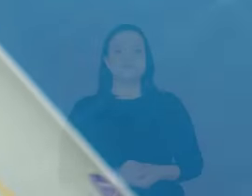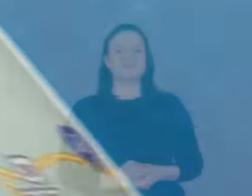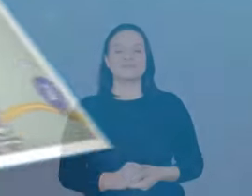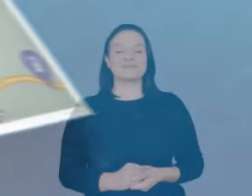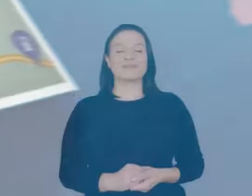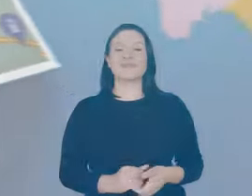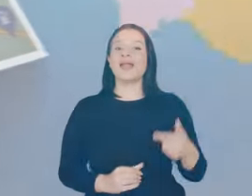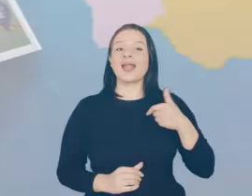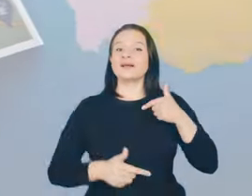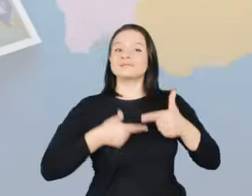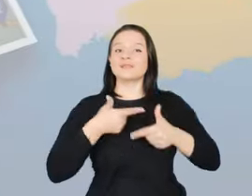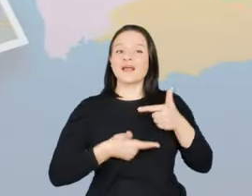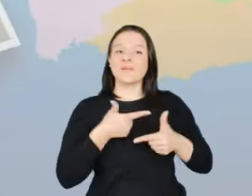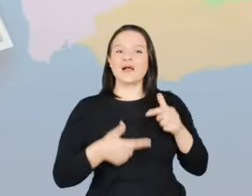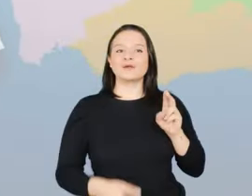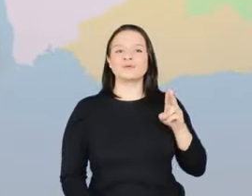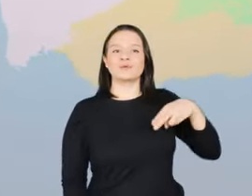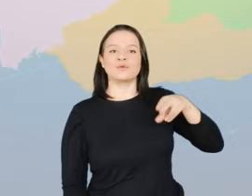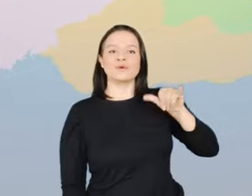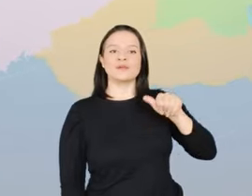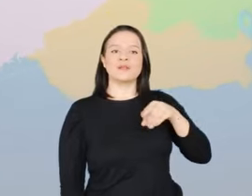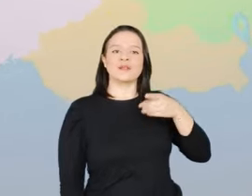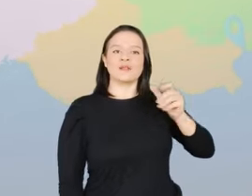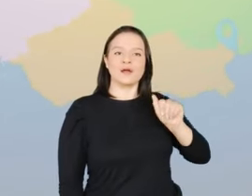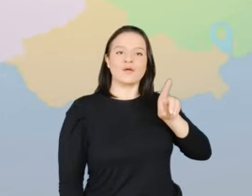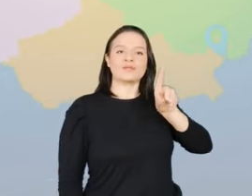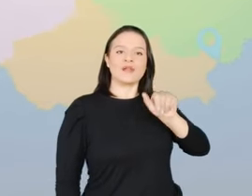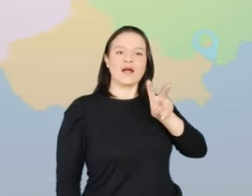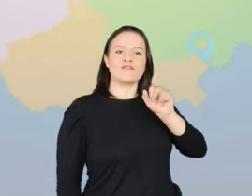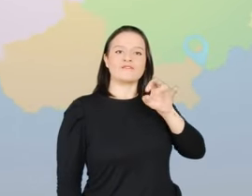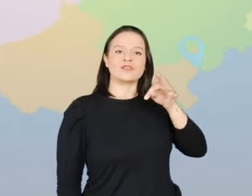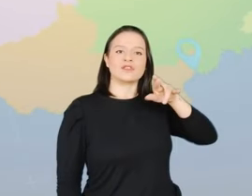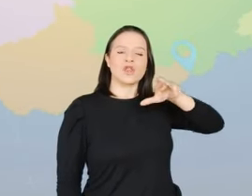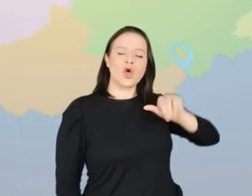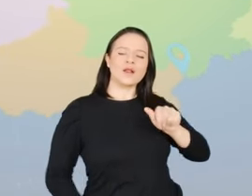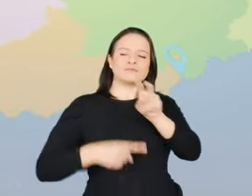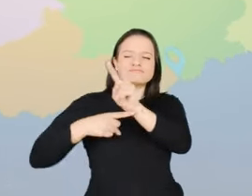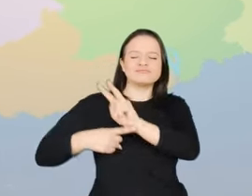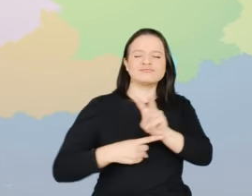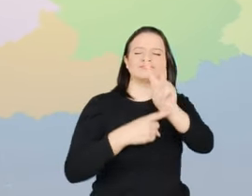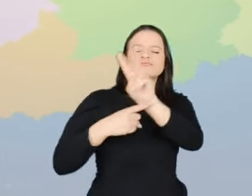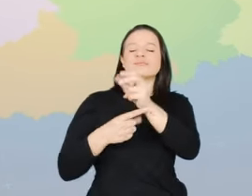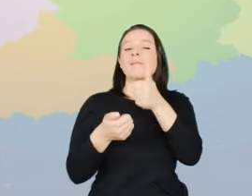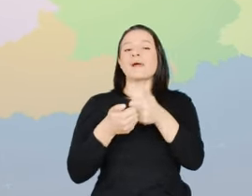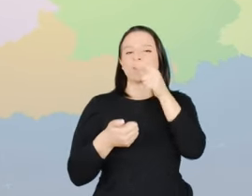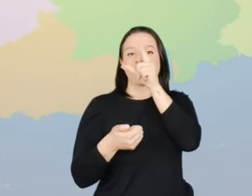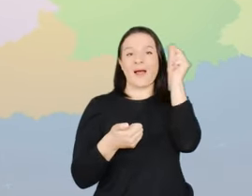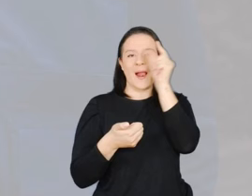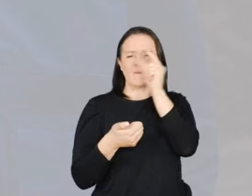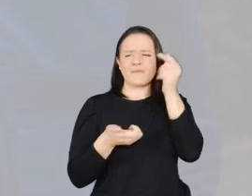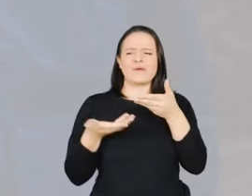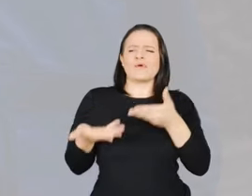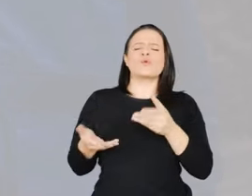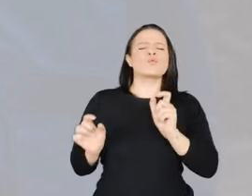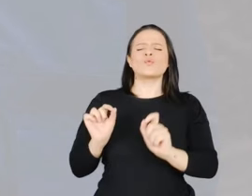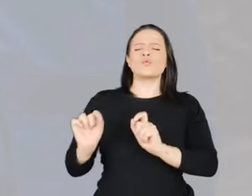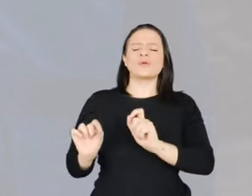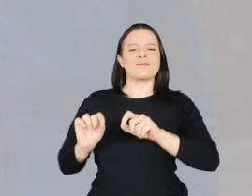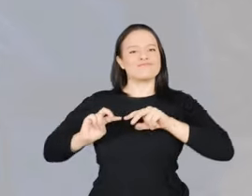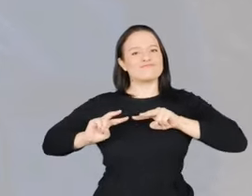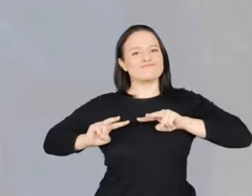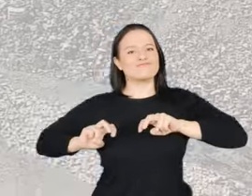Eu sou da Inspetoria de Leandro Vitória, pertencente à Regional de Guarapuá. Estou em Leandro Vitória, na verdade, numa